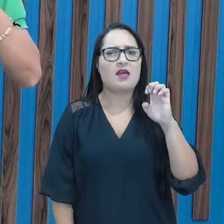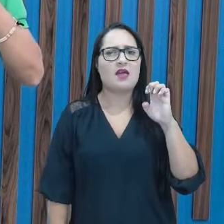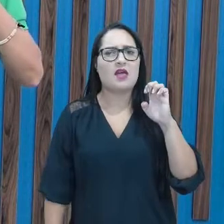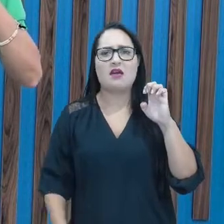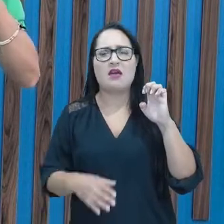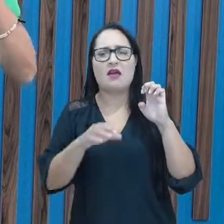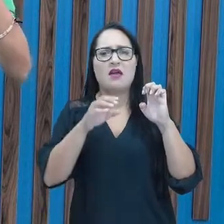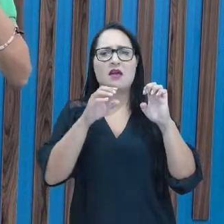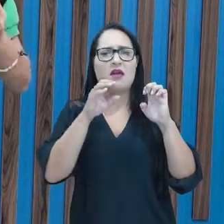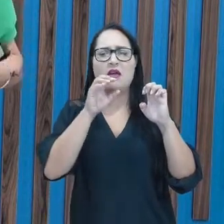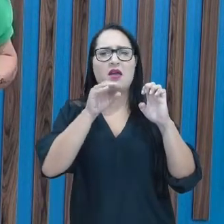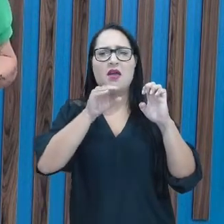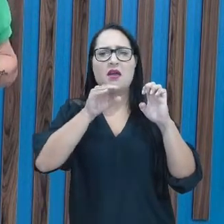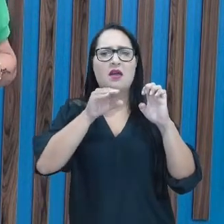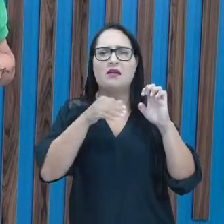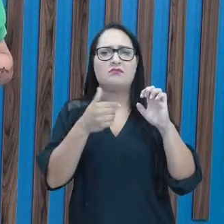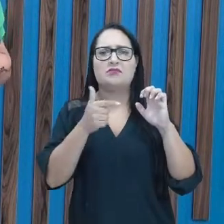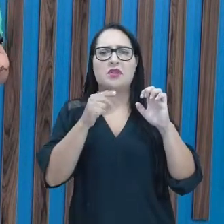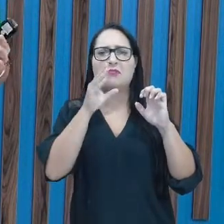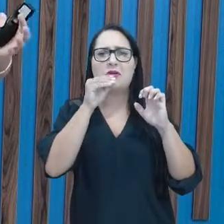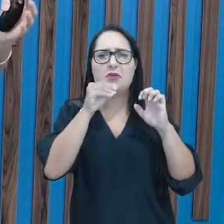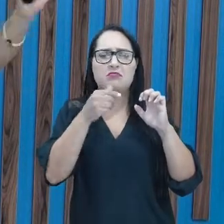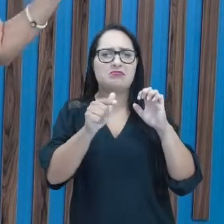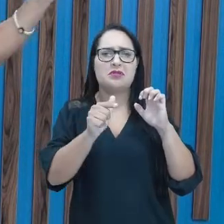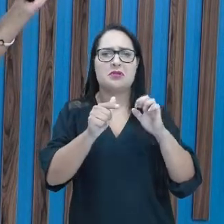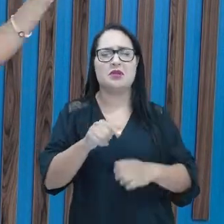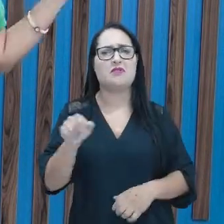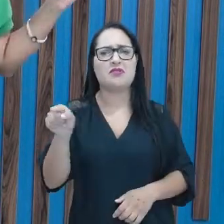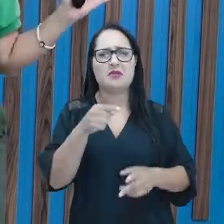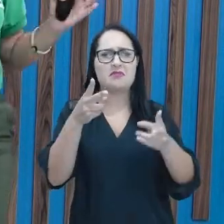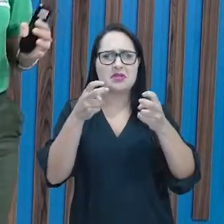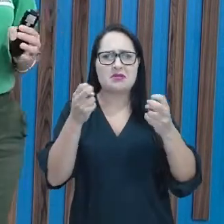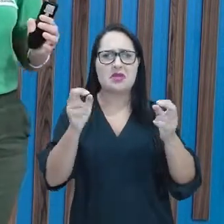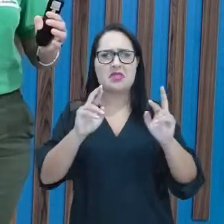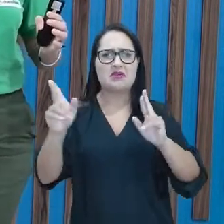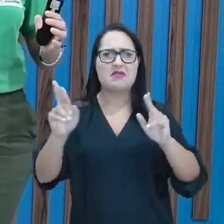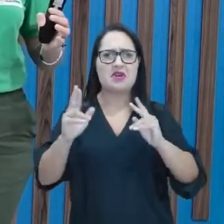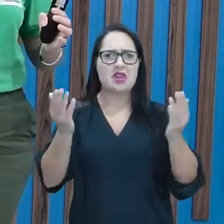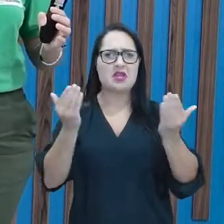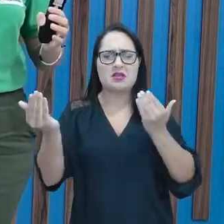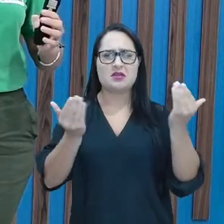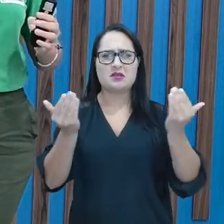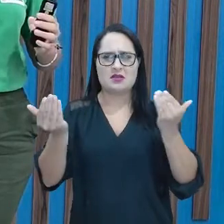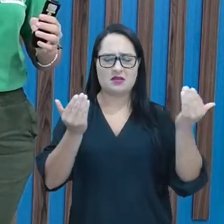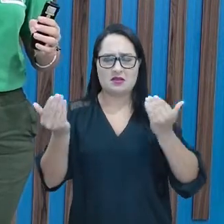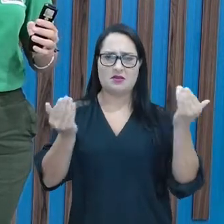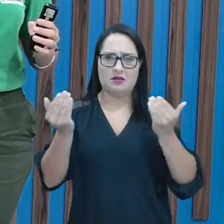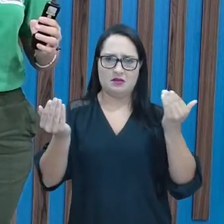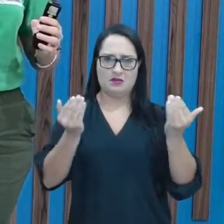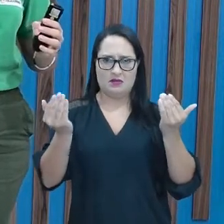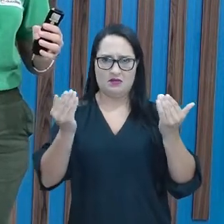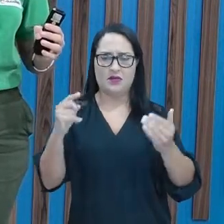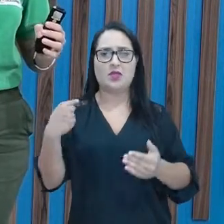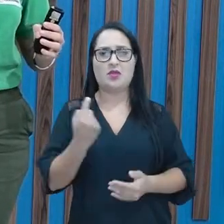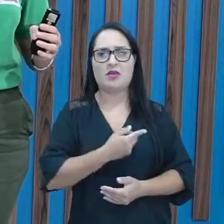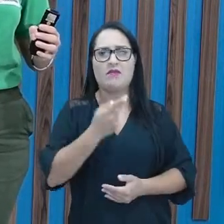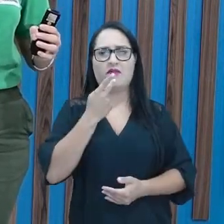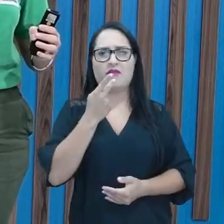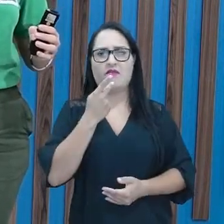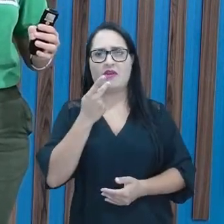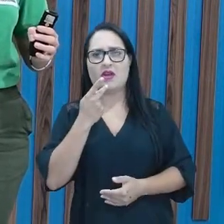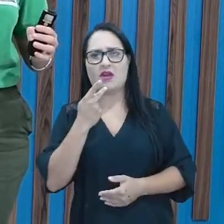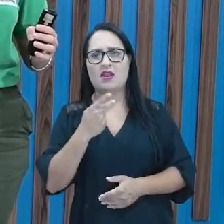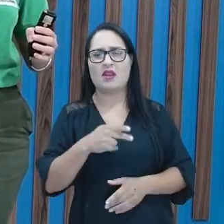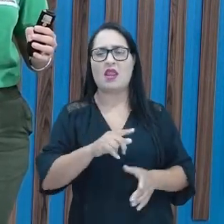não se toca, percebeu essa diferença? Dá para entender essa diferença, professora Sandra, de quando falamos consoantes e quando